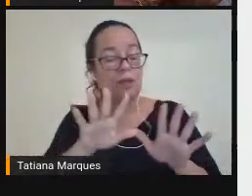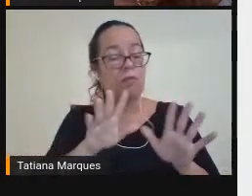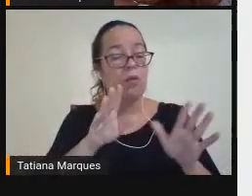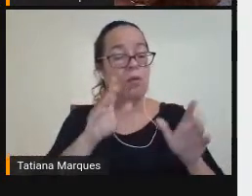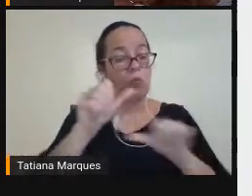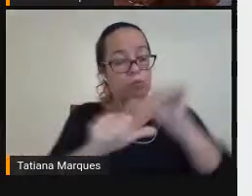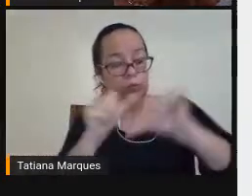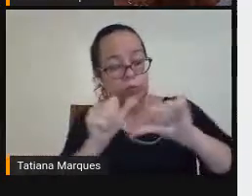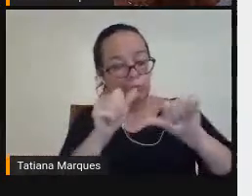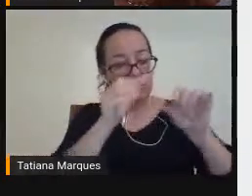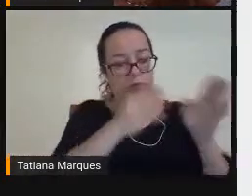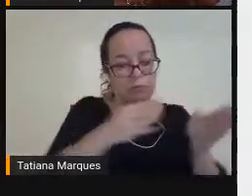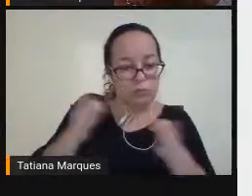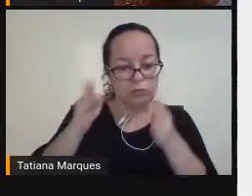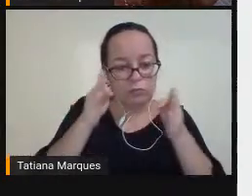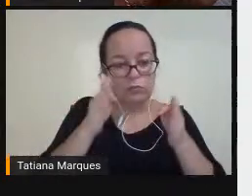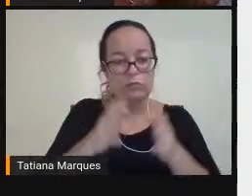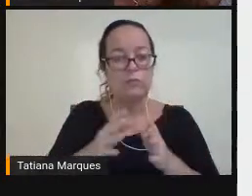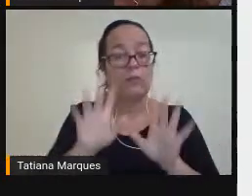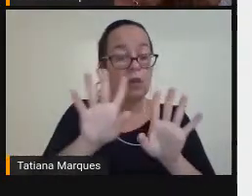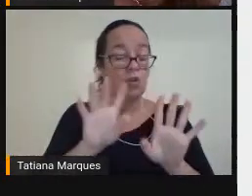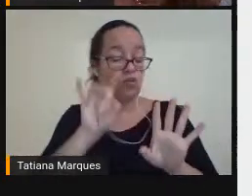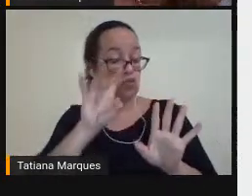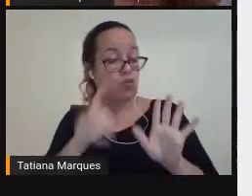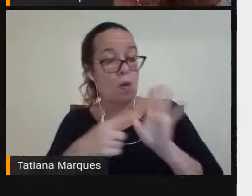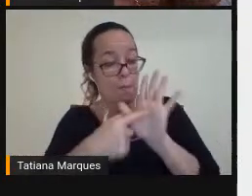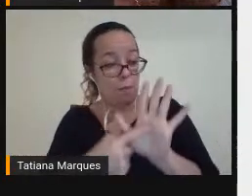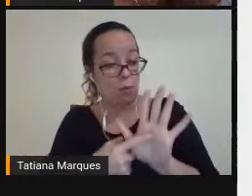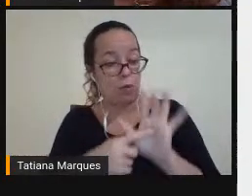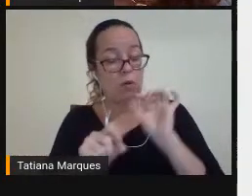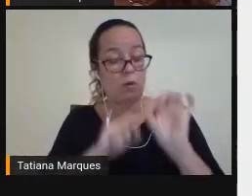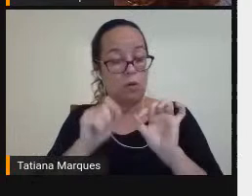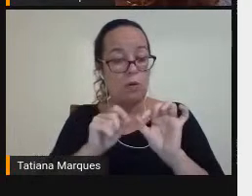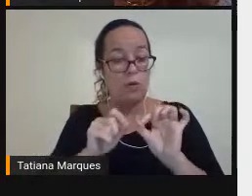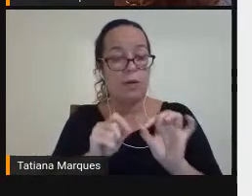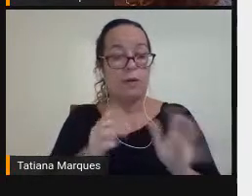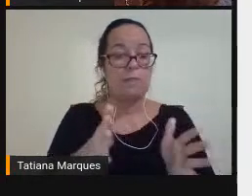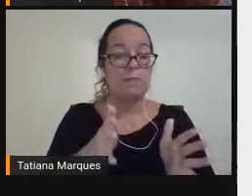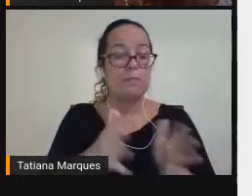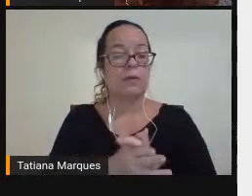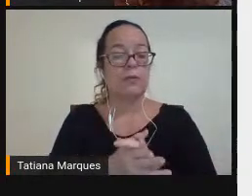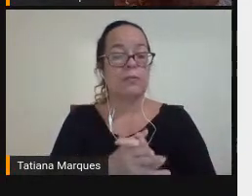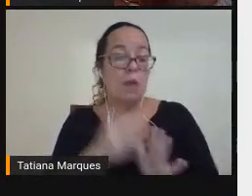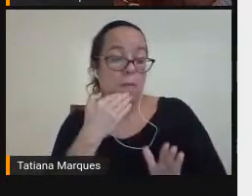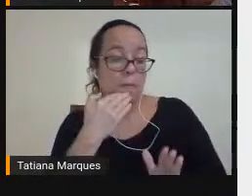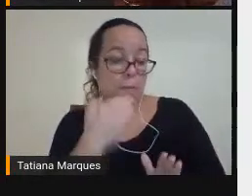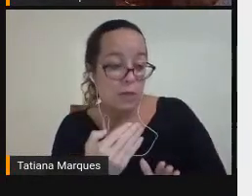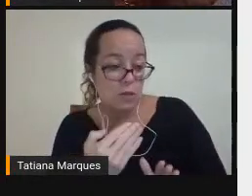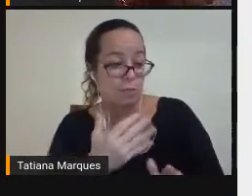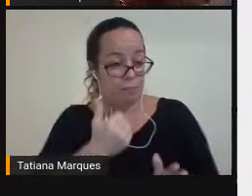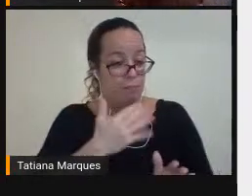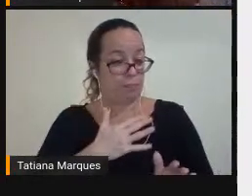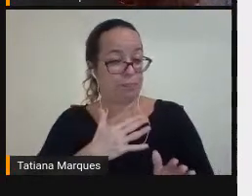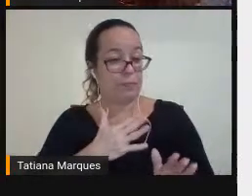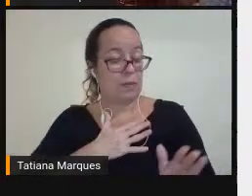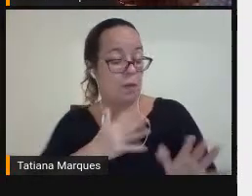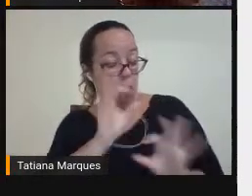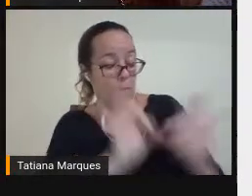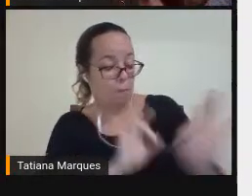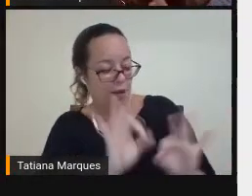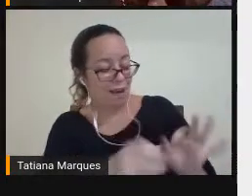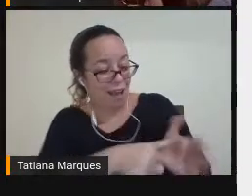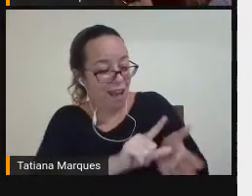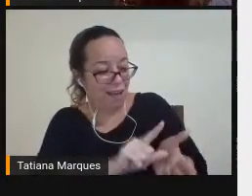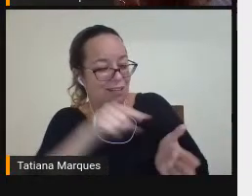Pra mostrar Pra vocês Olha só Rapidamente Conforme me foi Pedido Um planejamento Que a gente